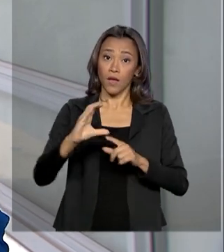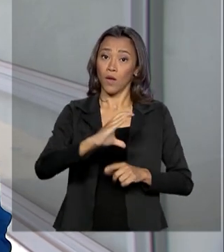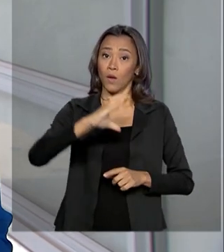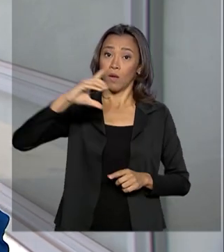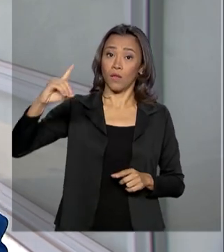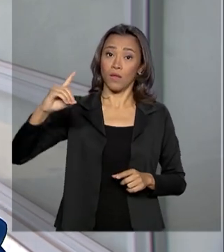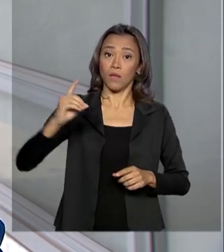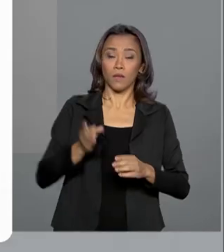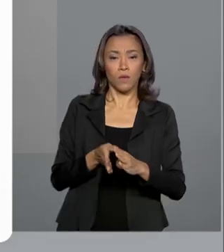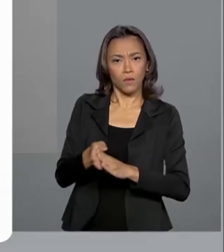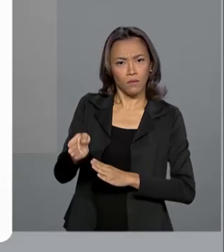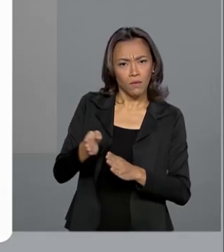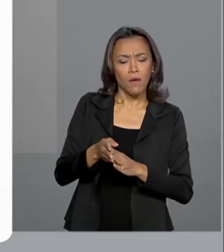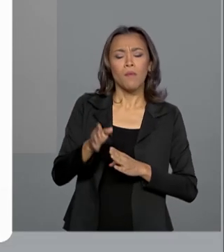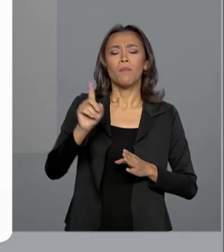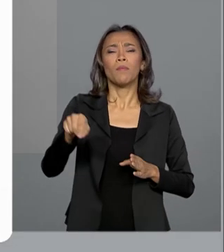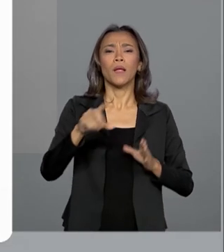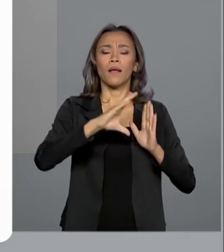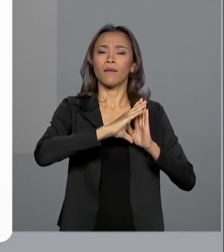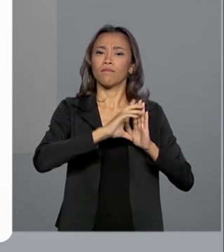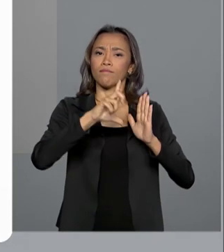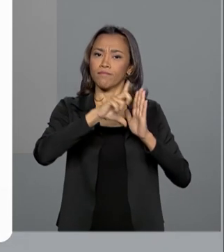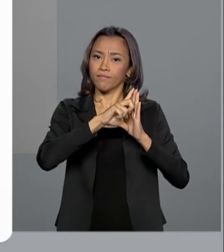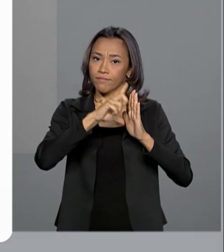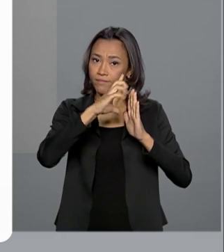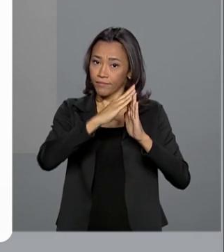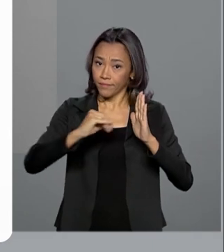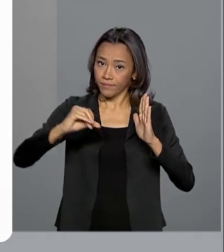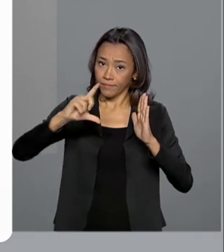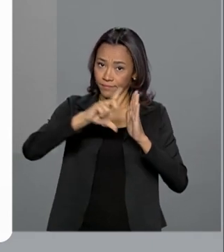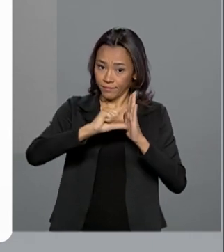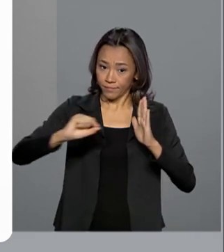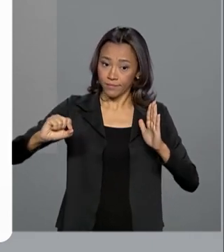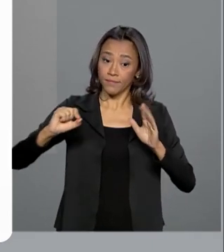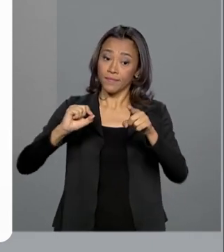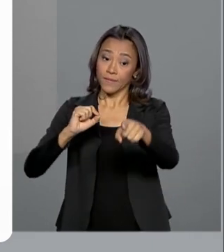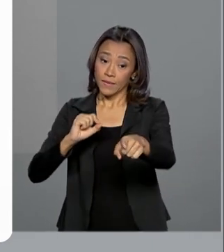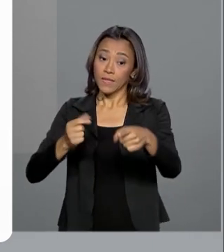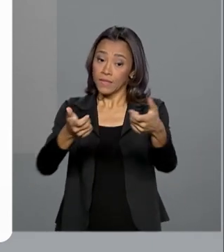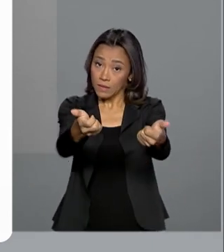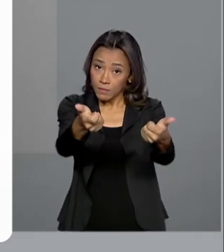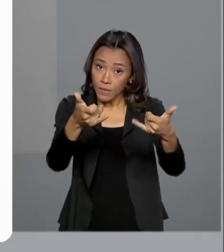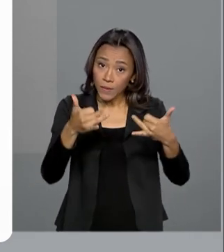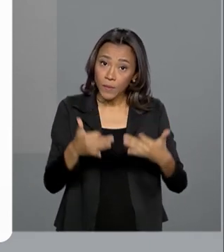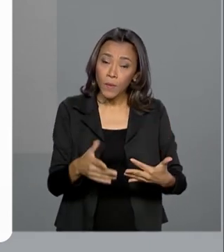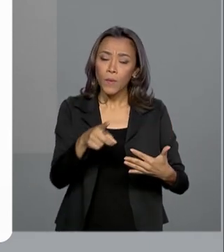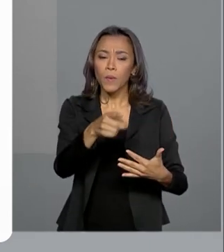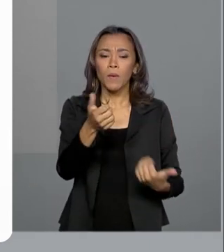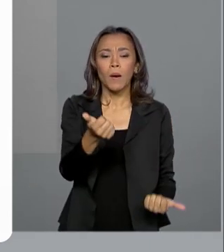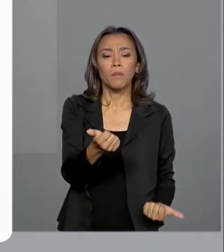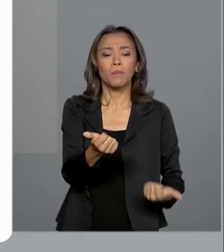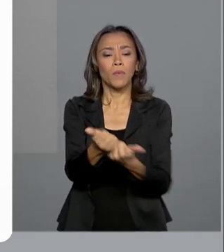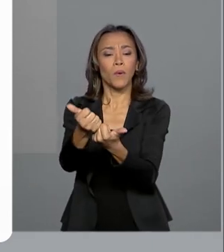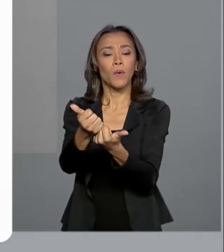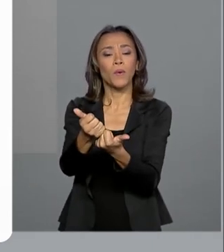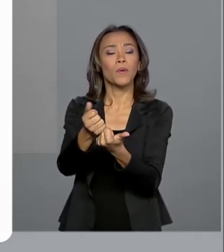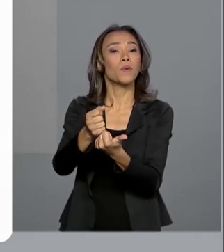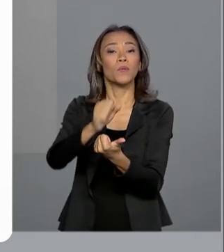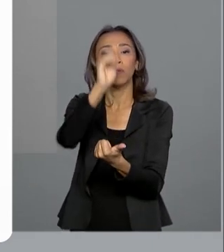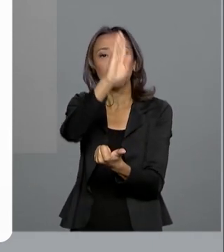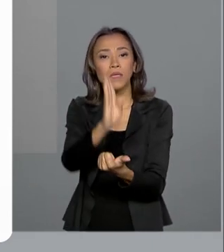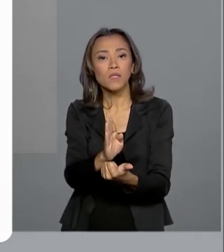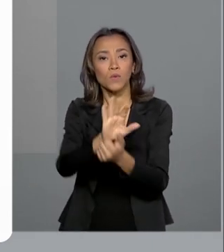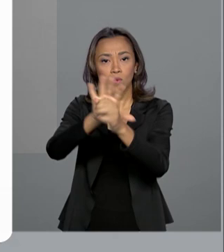reuniu e recebeu o embaixador do Reino Unido, que expressou total apoio à entrada do Brasil na OCDE.